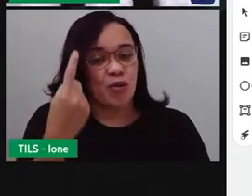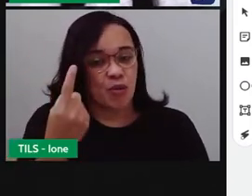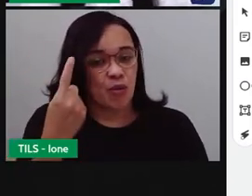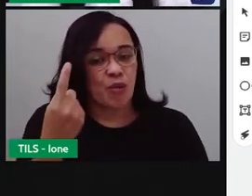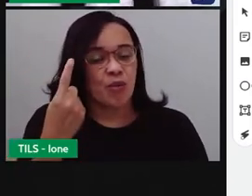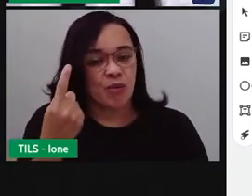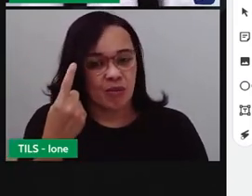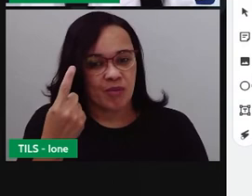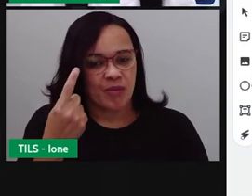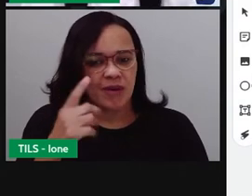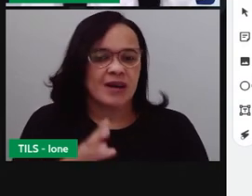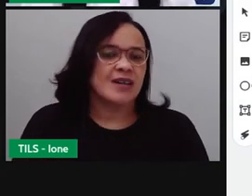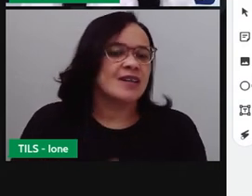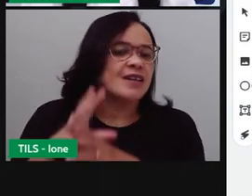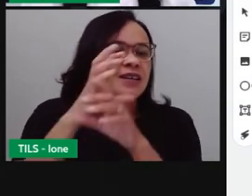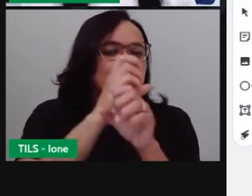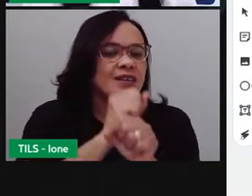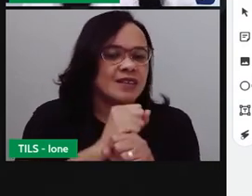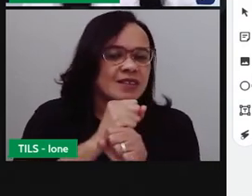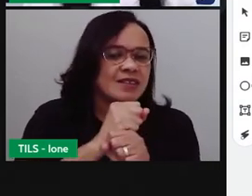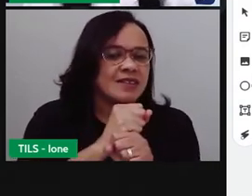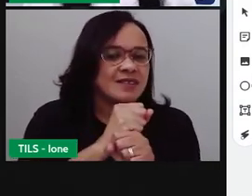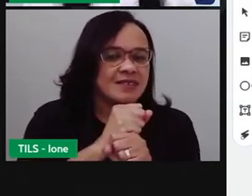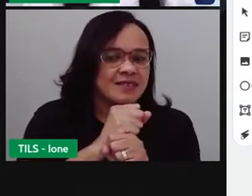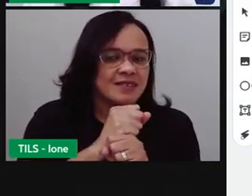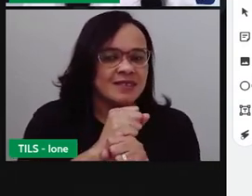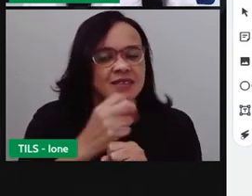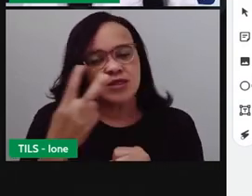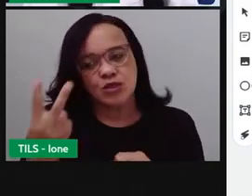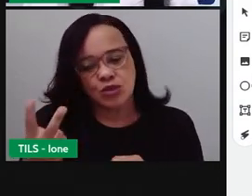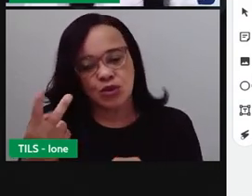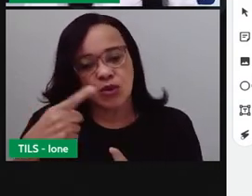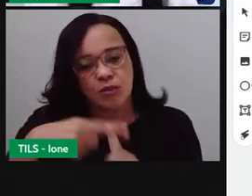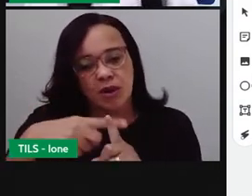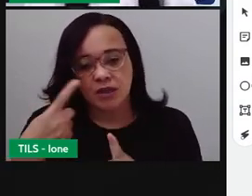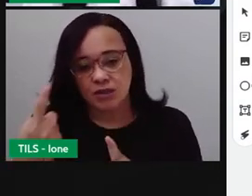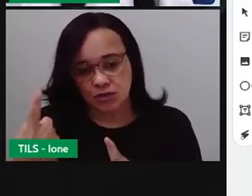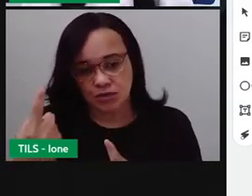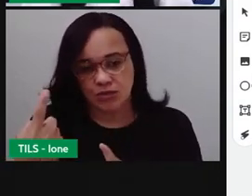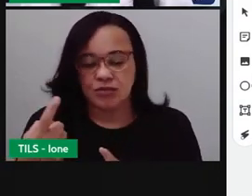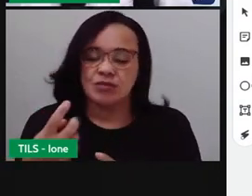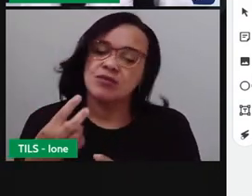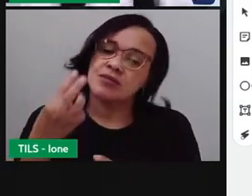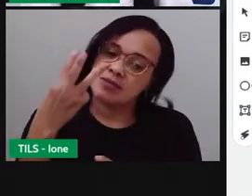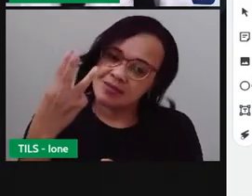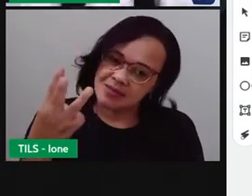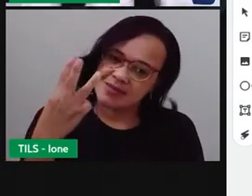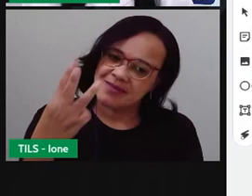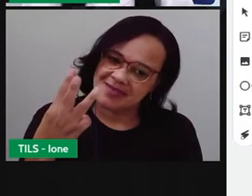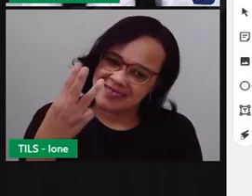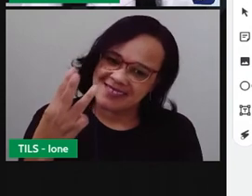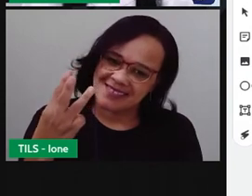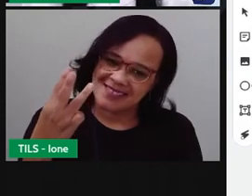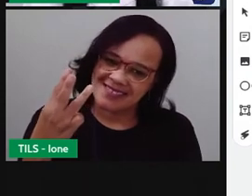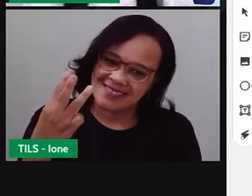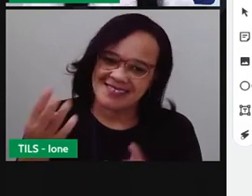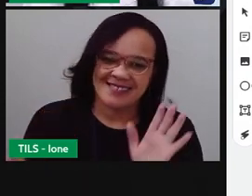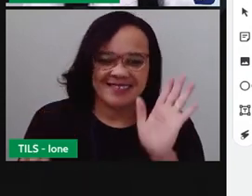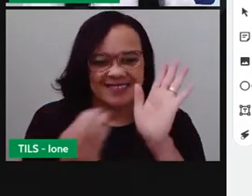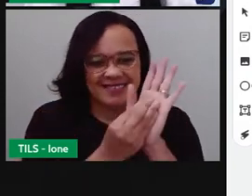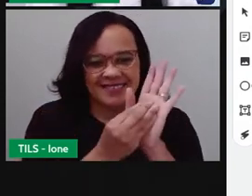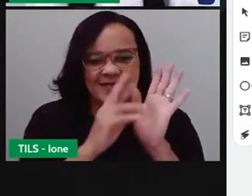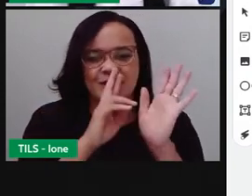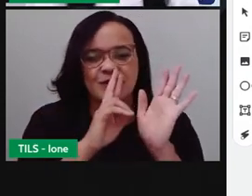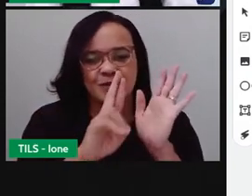número 1 também. Pronto. 2 mais 1, 3. Então, vou colocar aqui, ó,